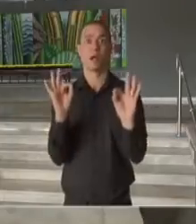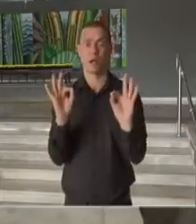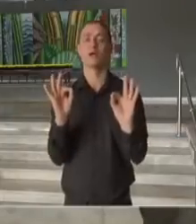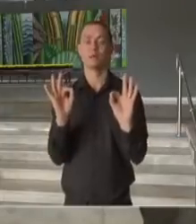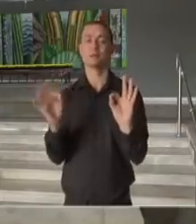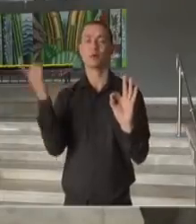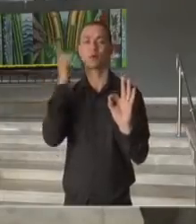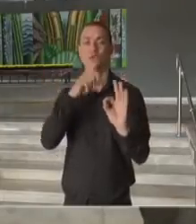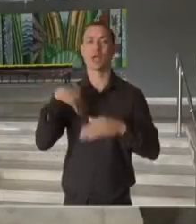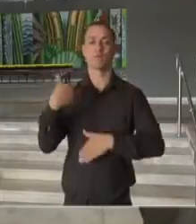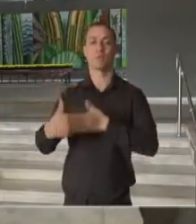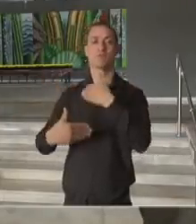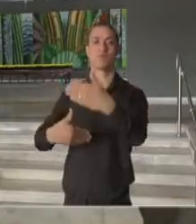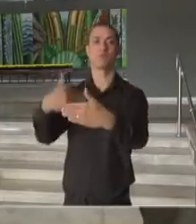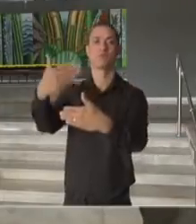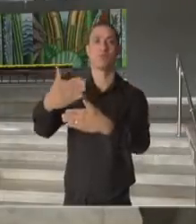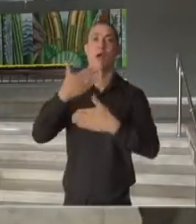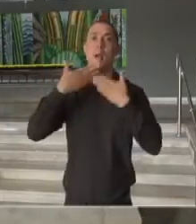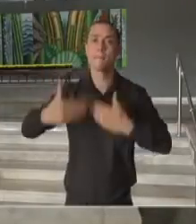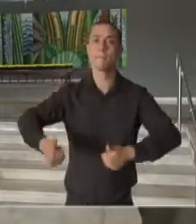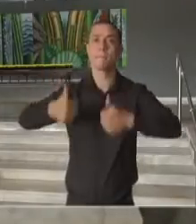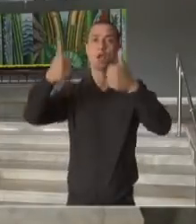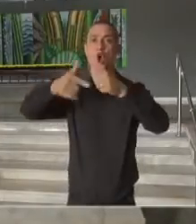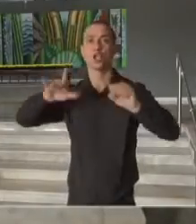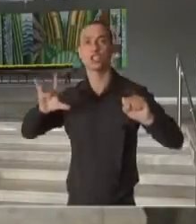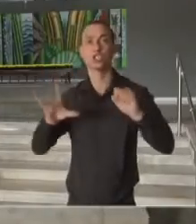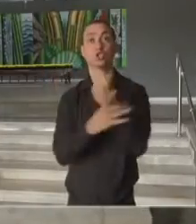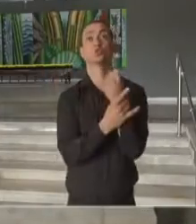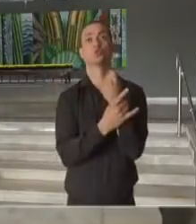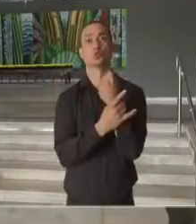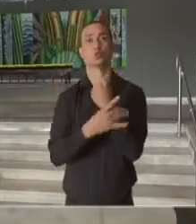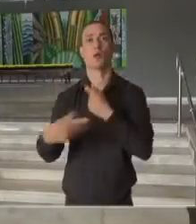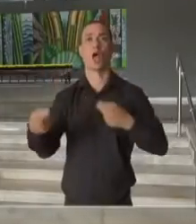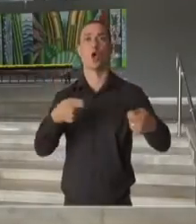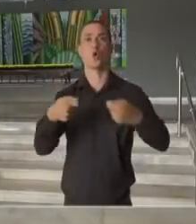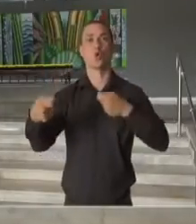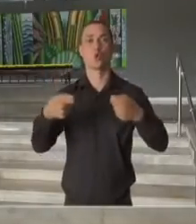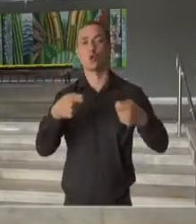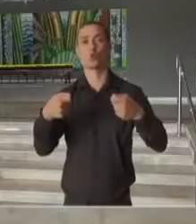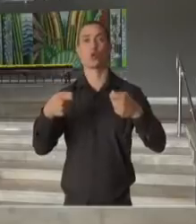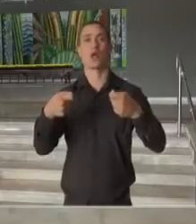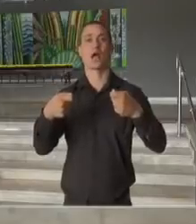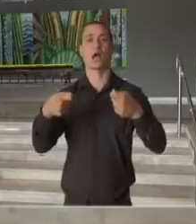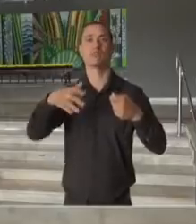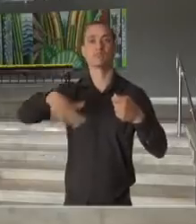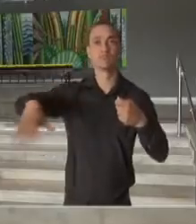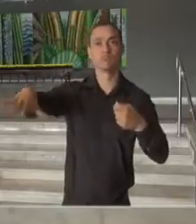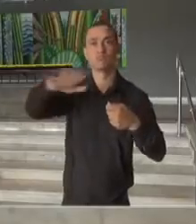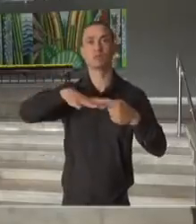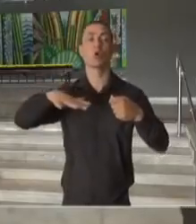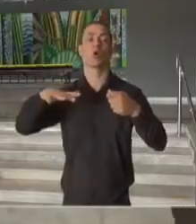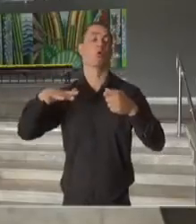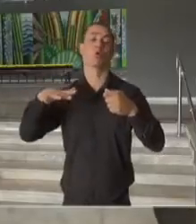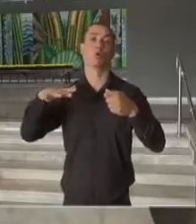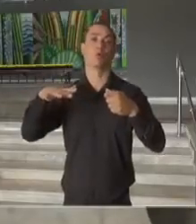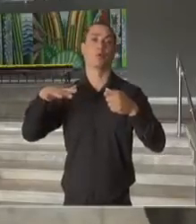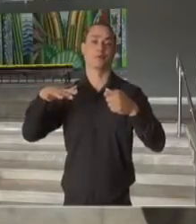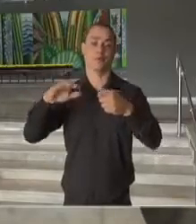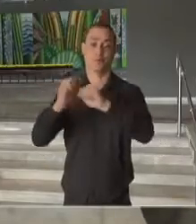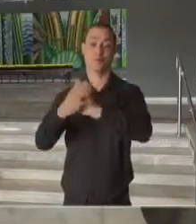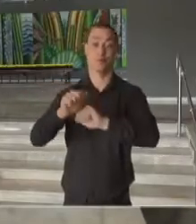progredindo de uma forma muito mais segura no controle da circulação do vírus e também